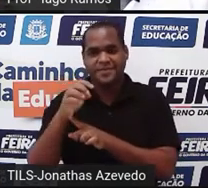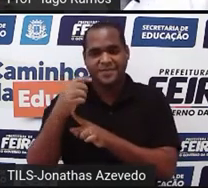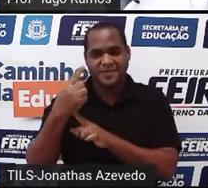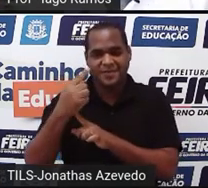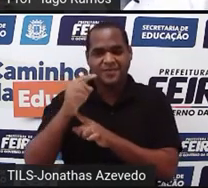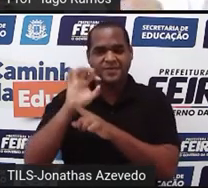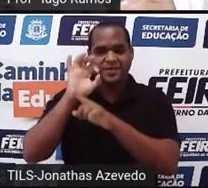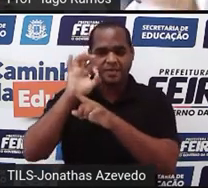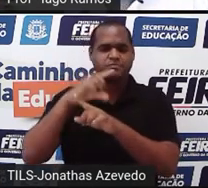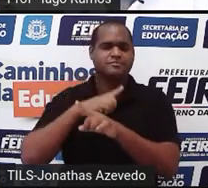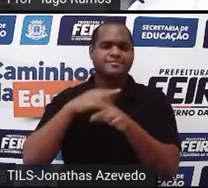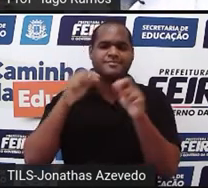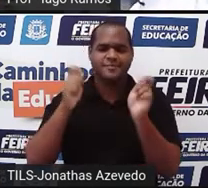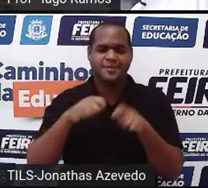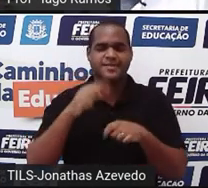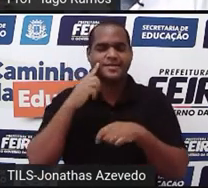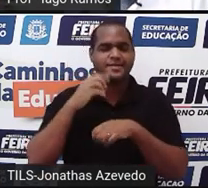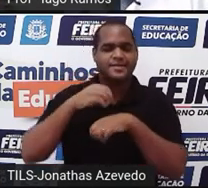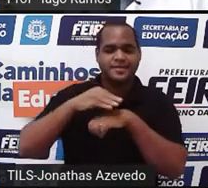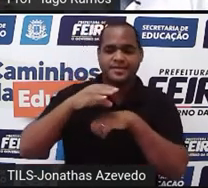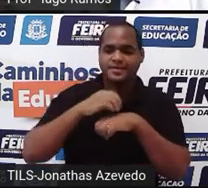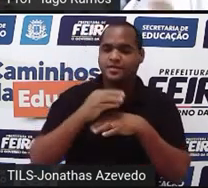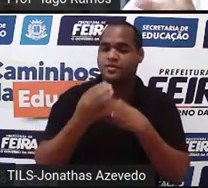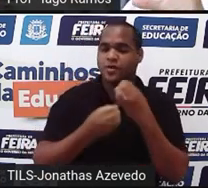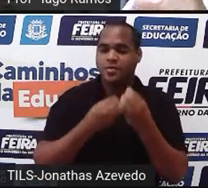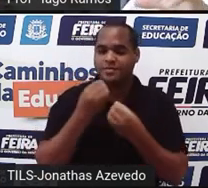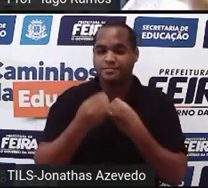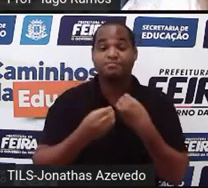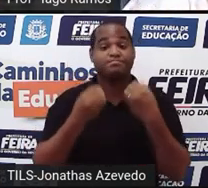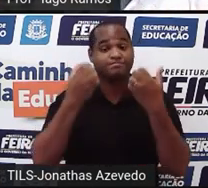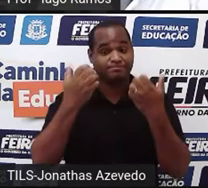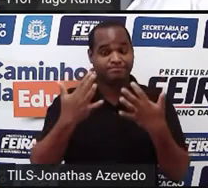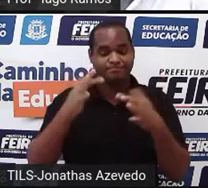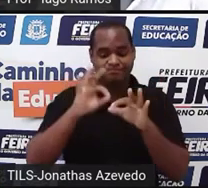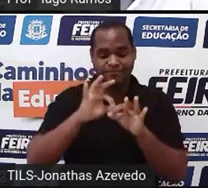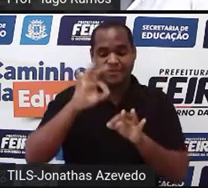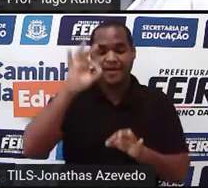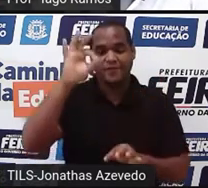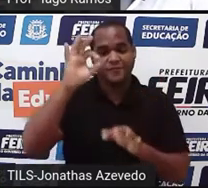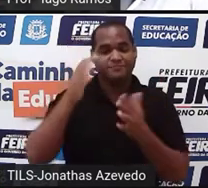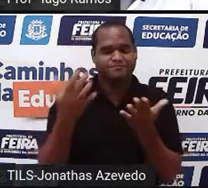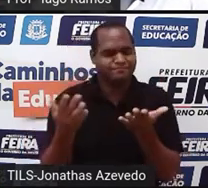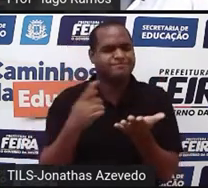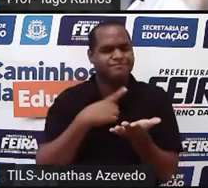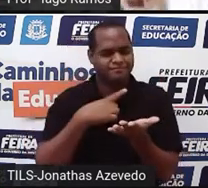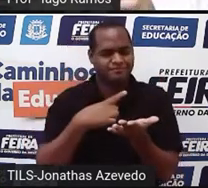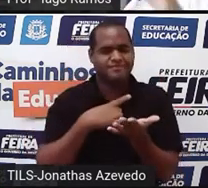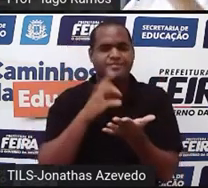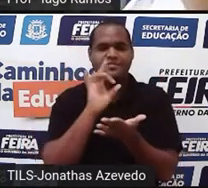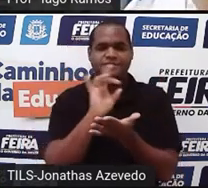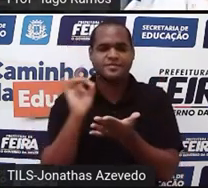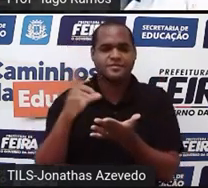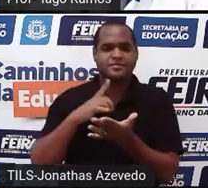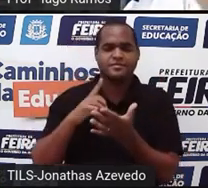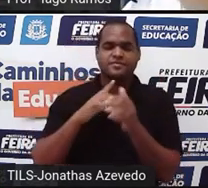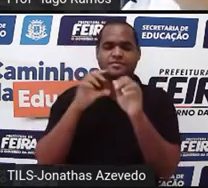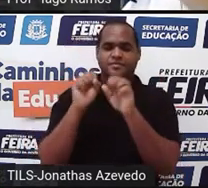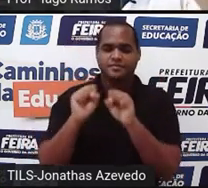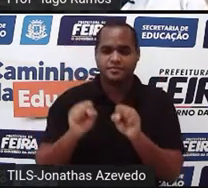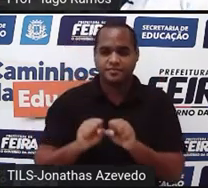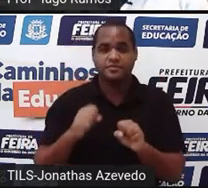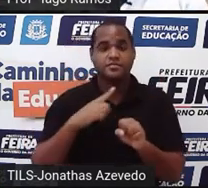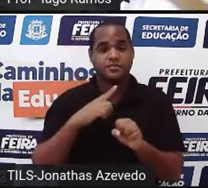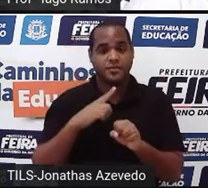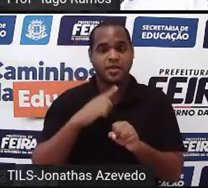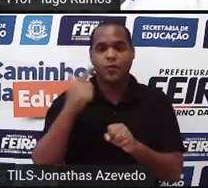plano, a gente constrói um gráfico. E para cada equação do sistema, a gente tem uma reta. Uma